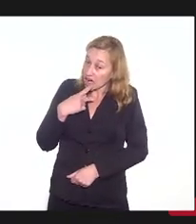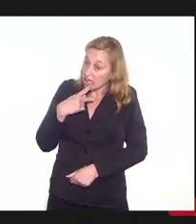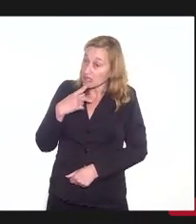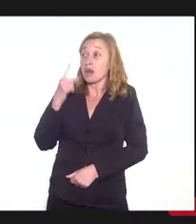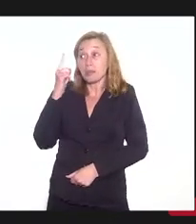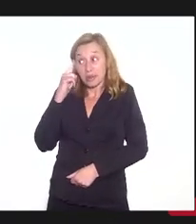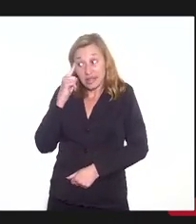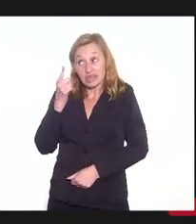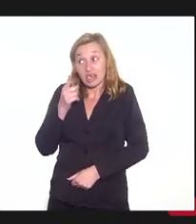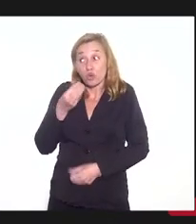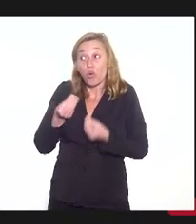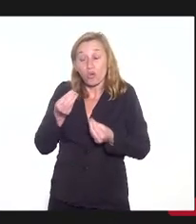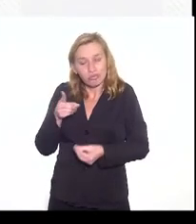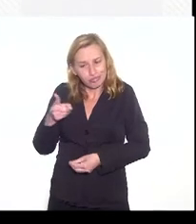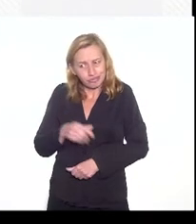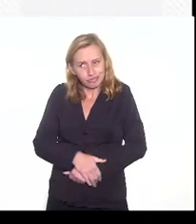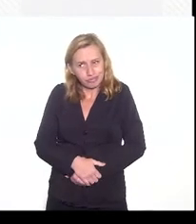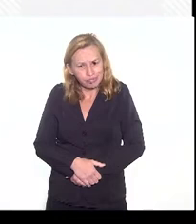pensado isso daí.